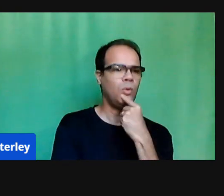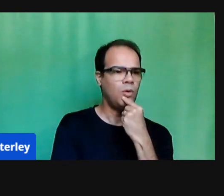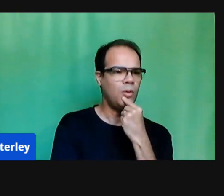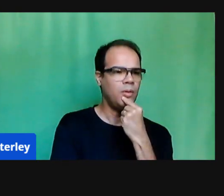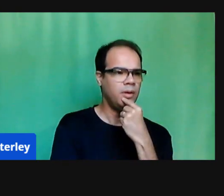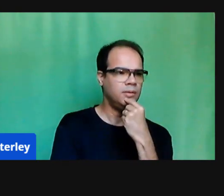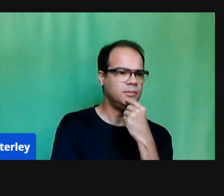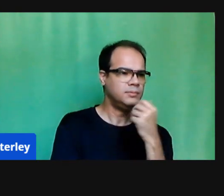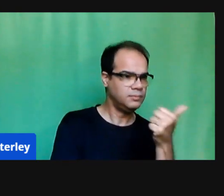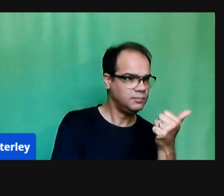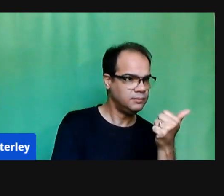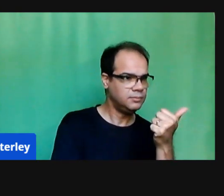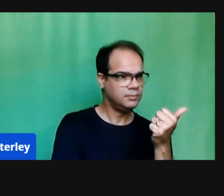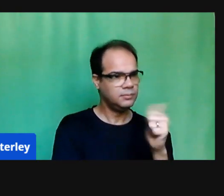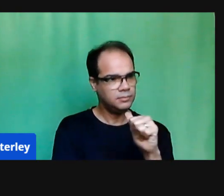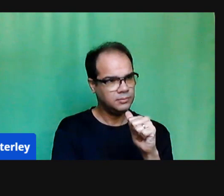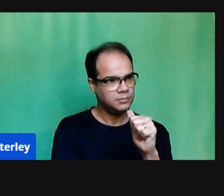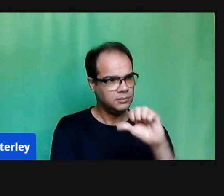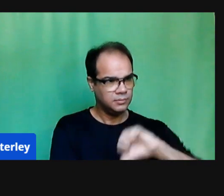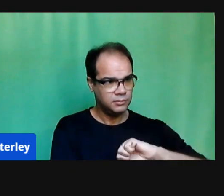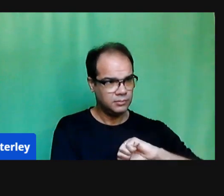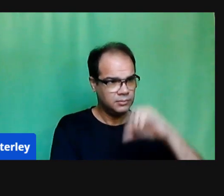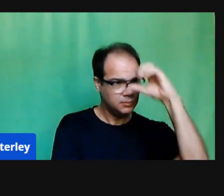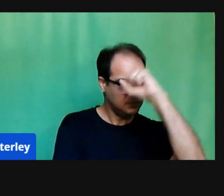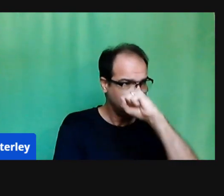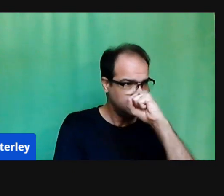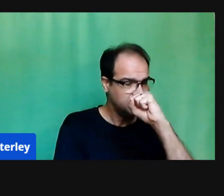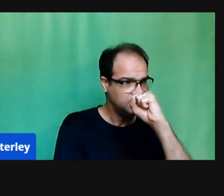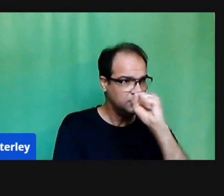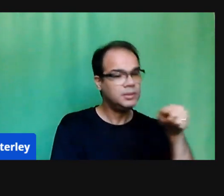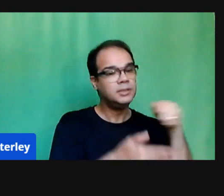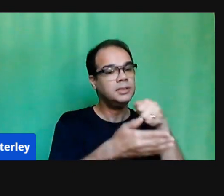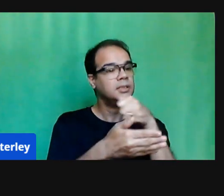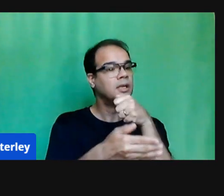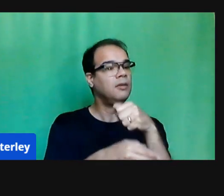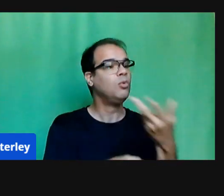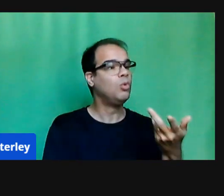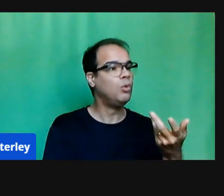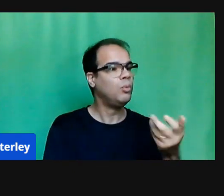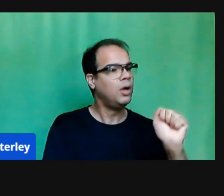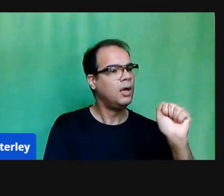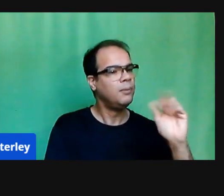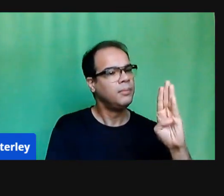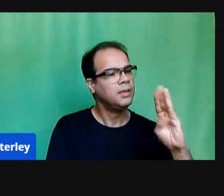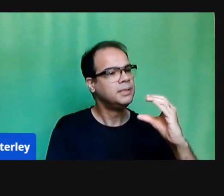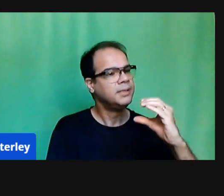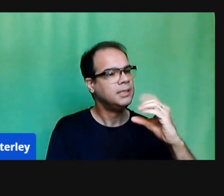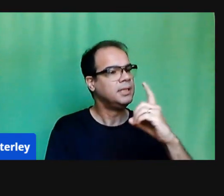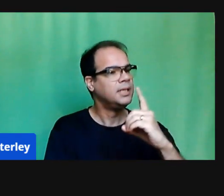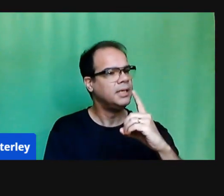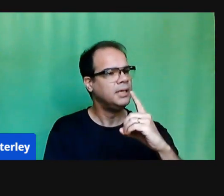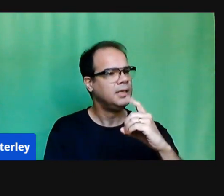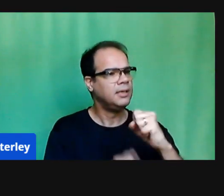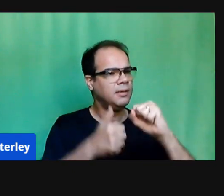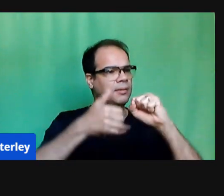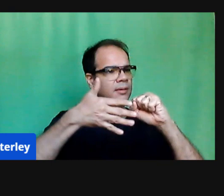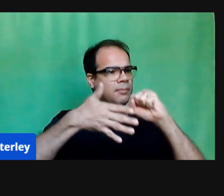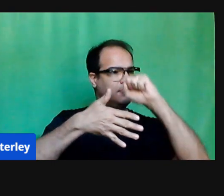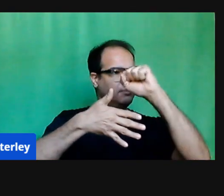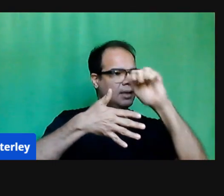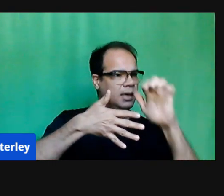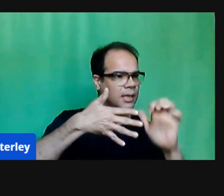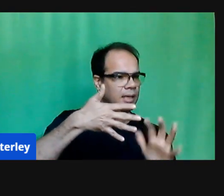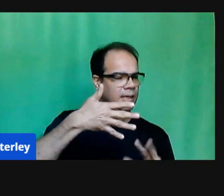-silábica, bastão, cursiva, não está alfabetizada, mas sempre esse